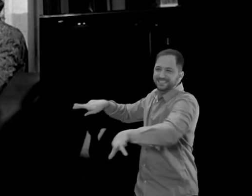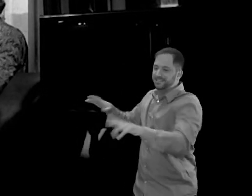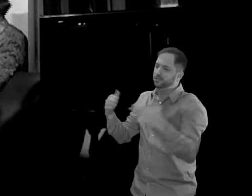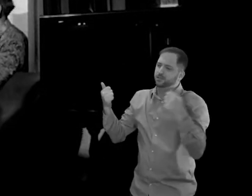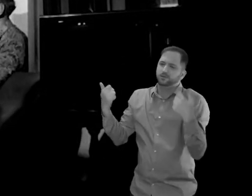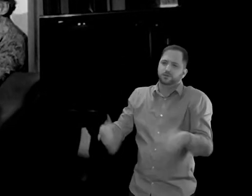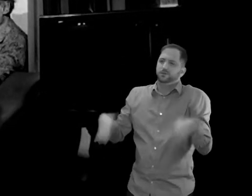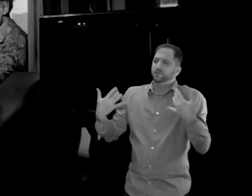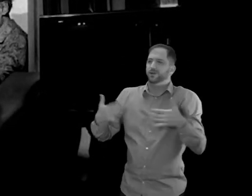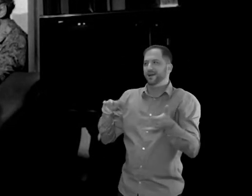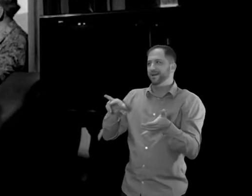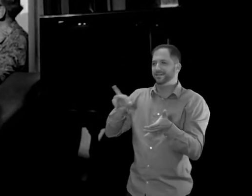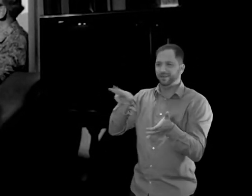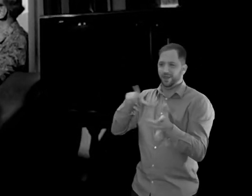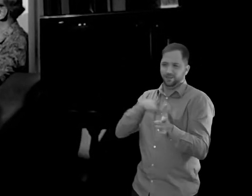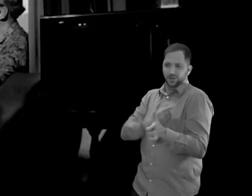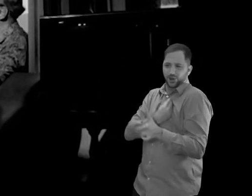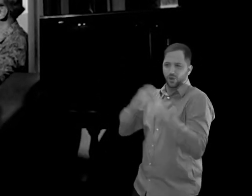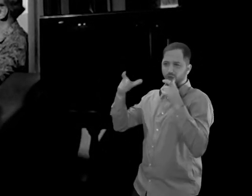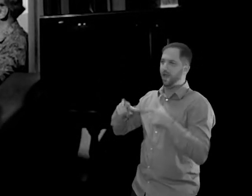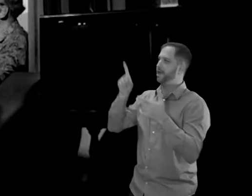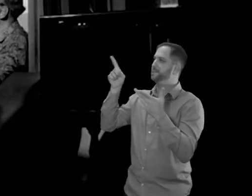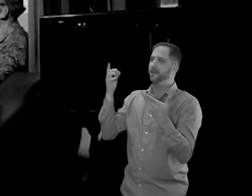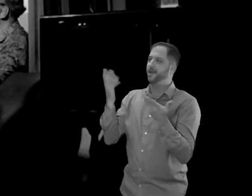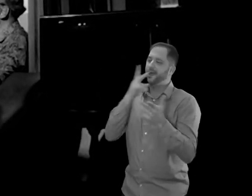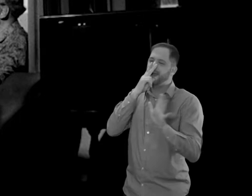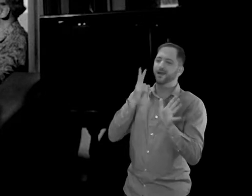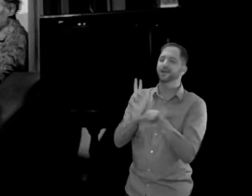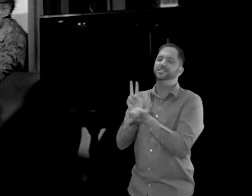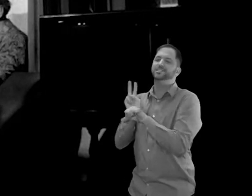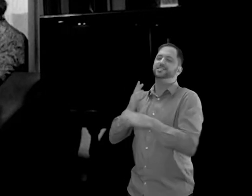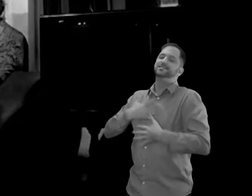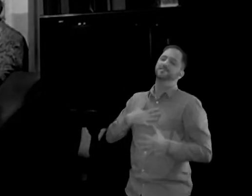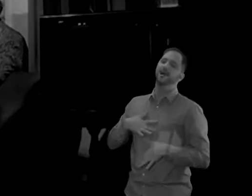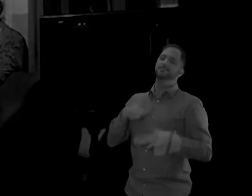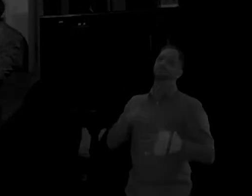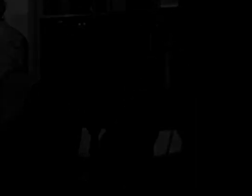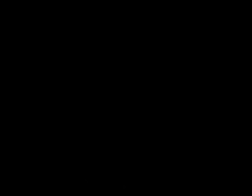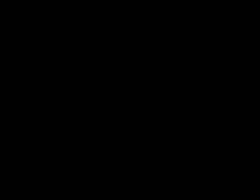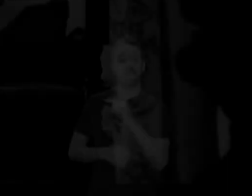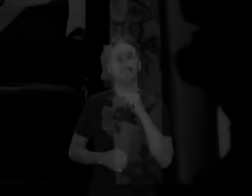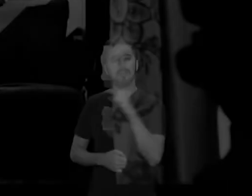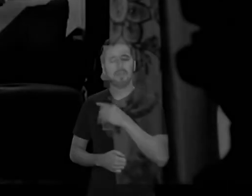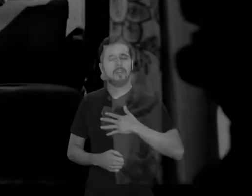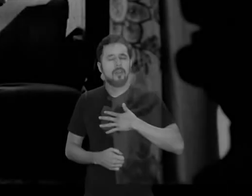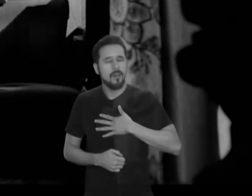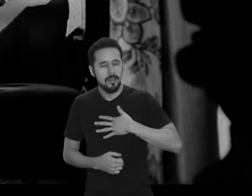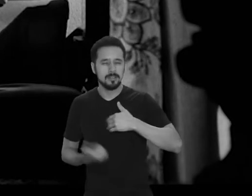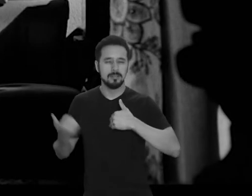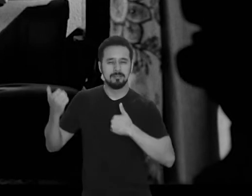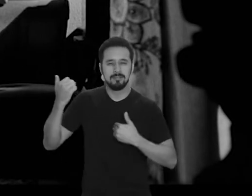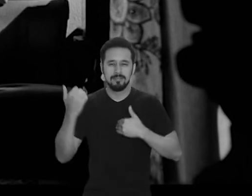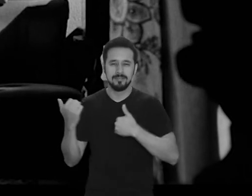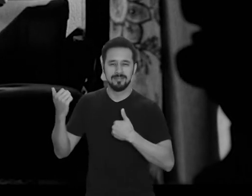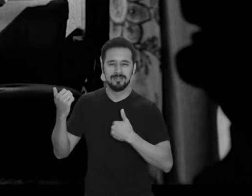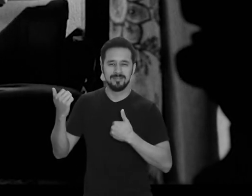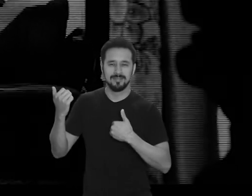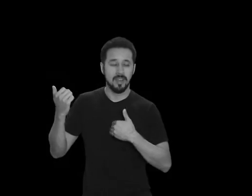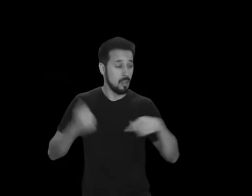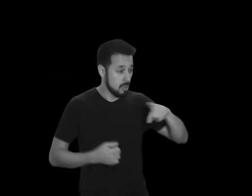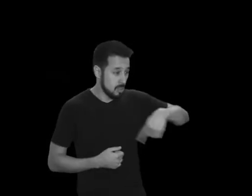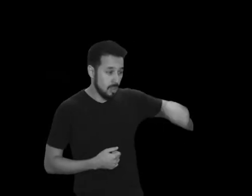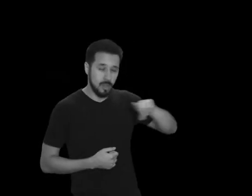cantam, mas onde elas estão descansando. Santiago gostava de dançar.